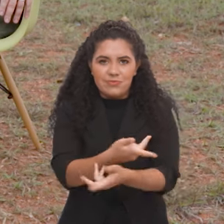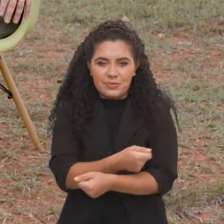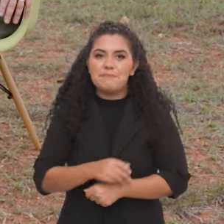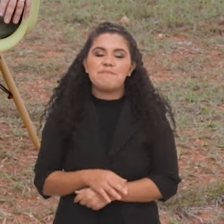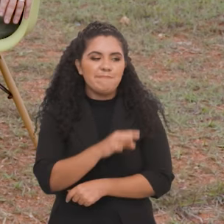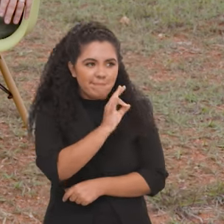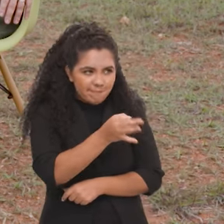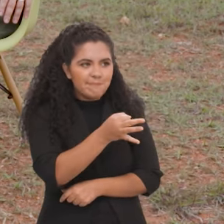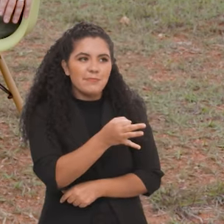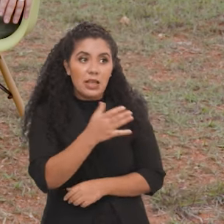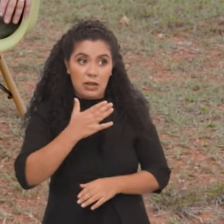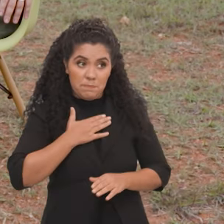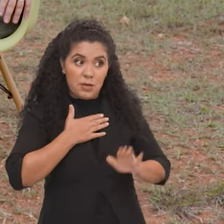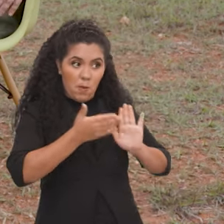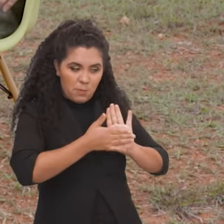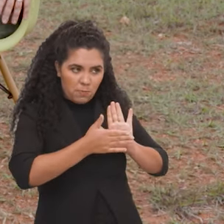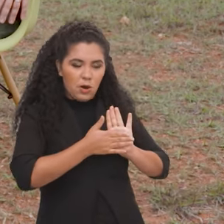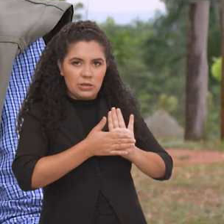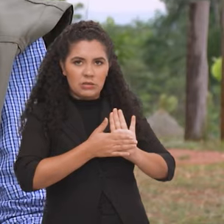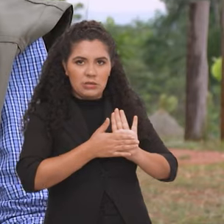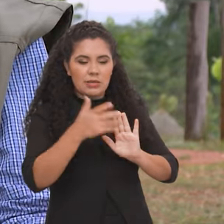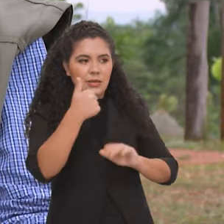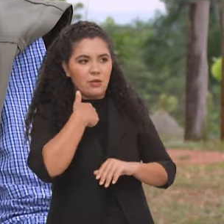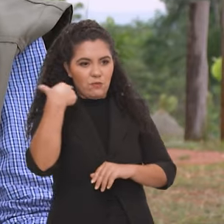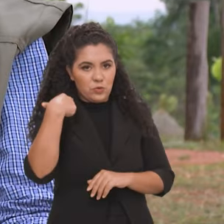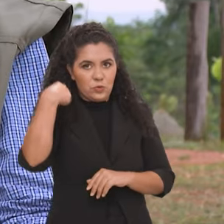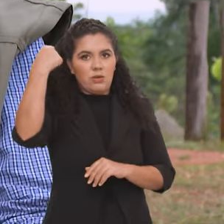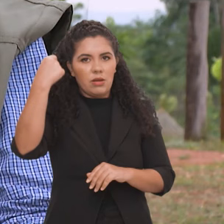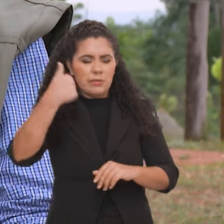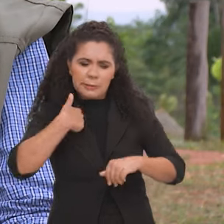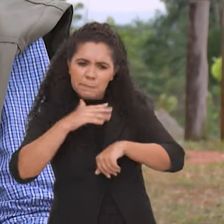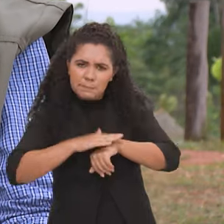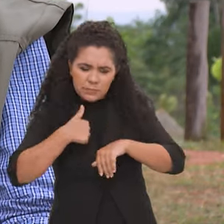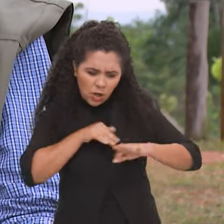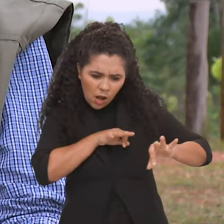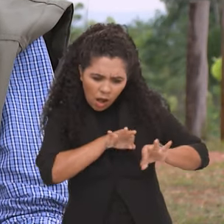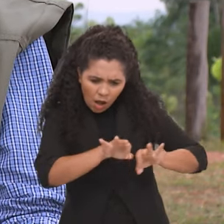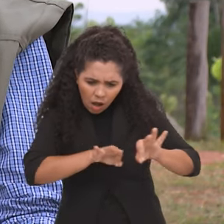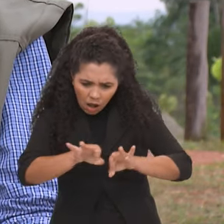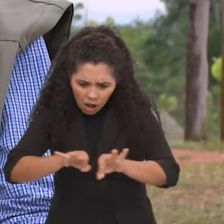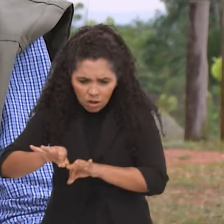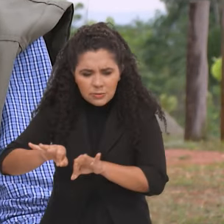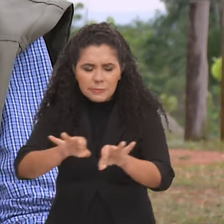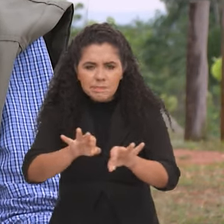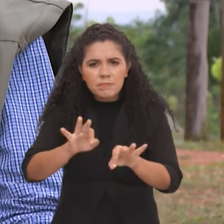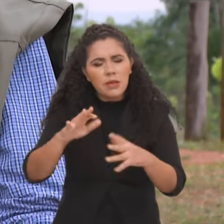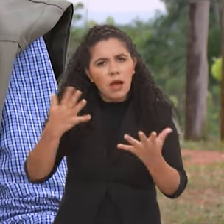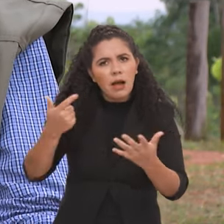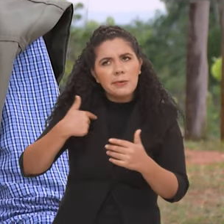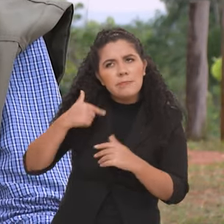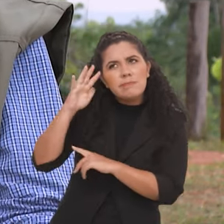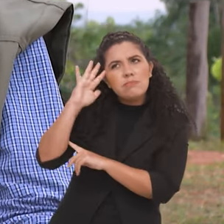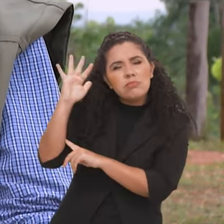Carol. Na proposta, quando fui naquele momento ali de elaboração, eu fiquei